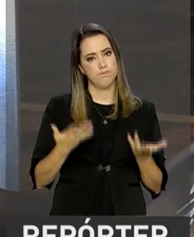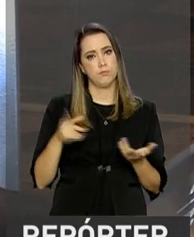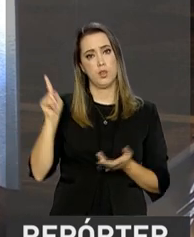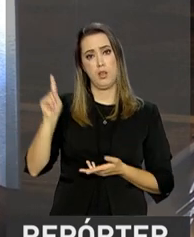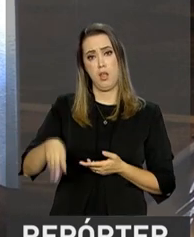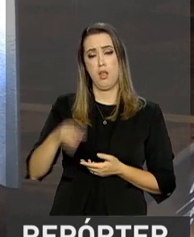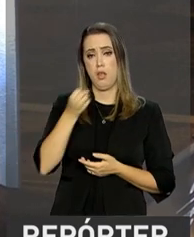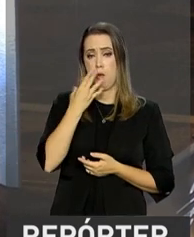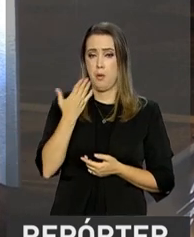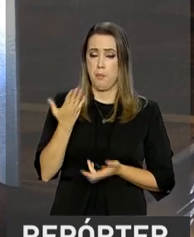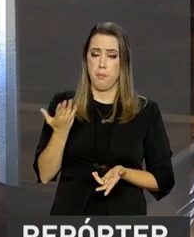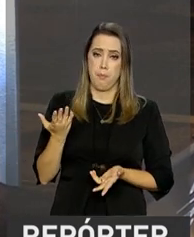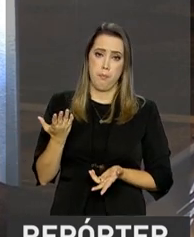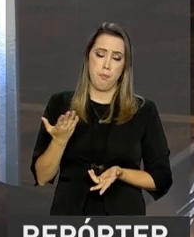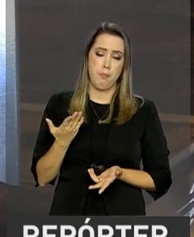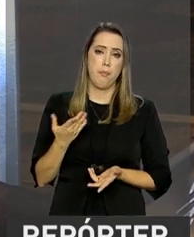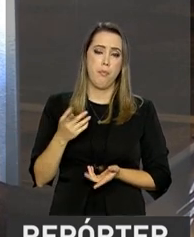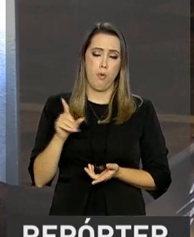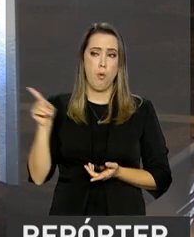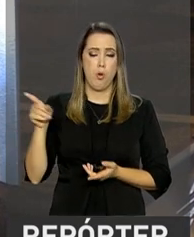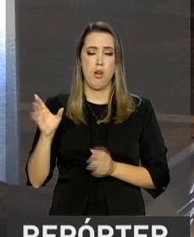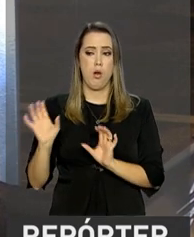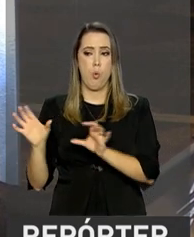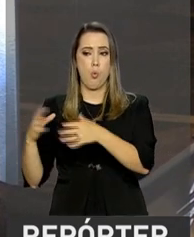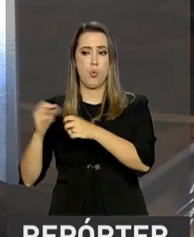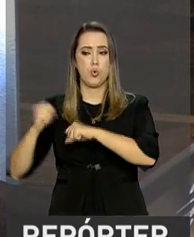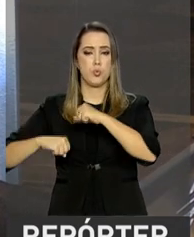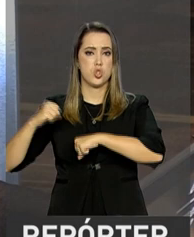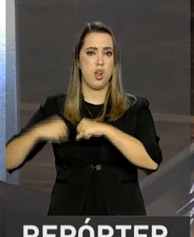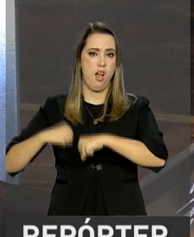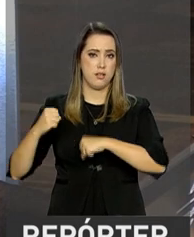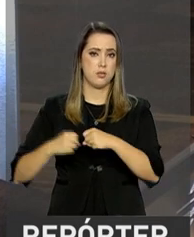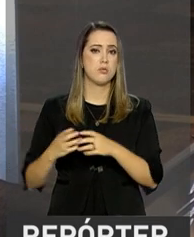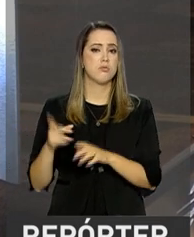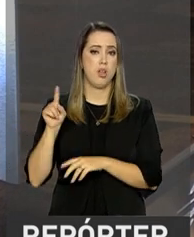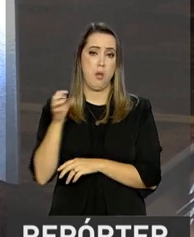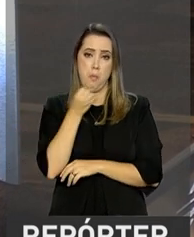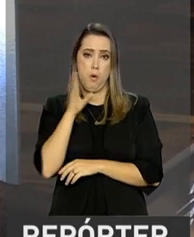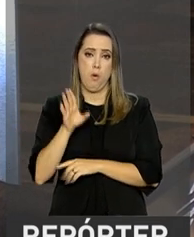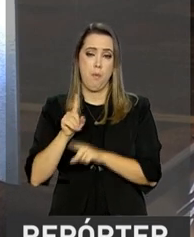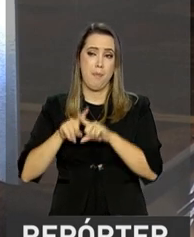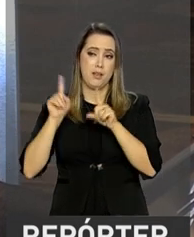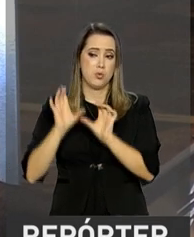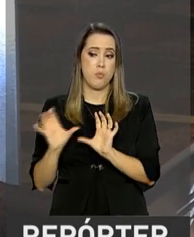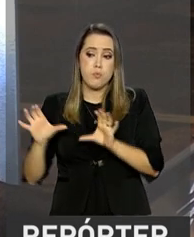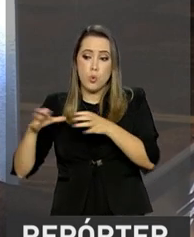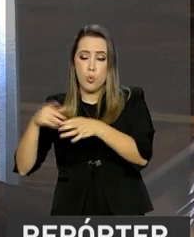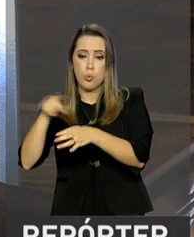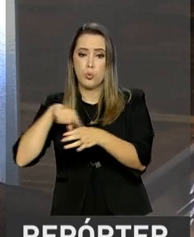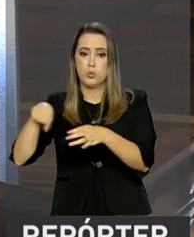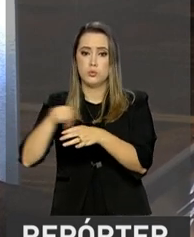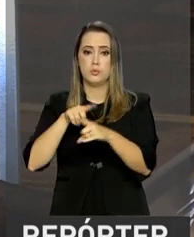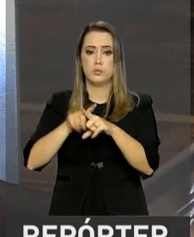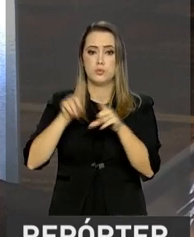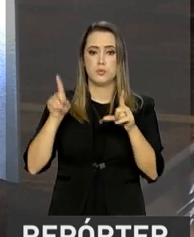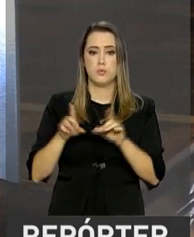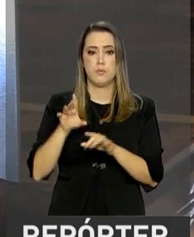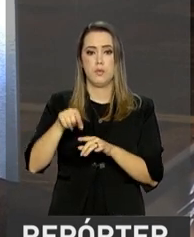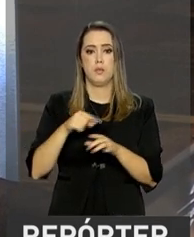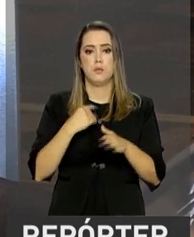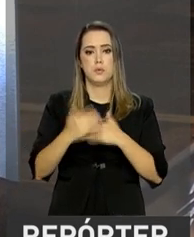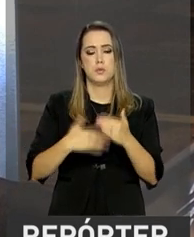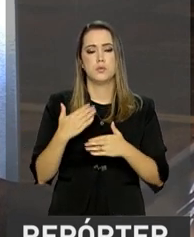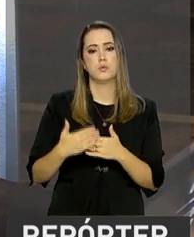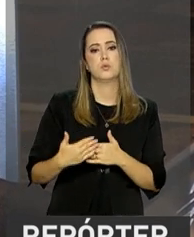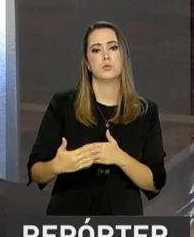Beneficia a produção de aço, as empresas que produzem aço. E preserva os empregos,